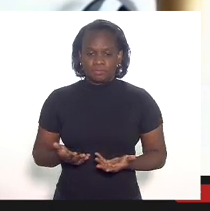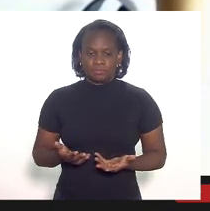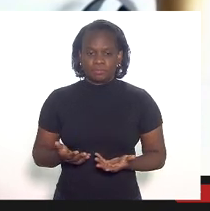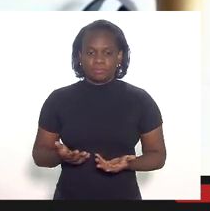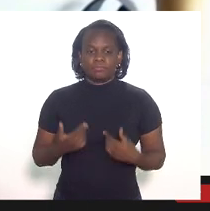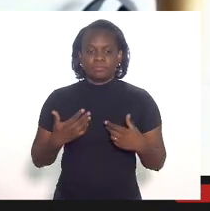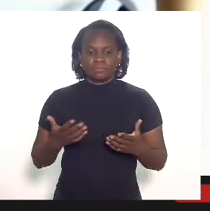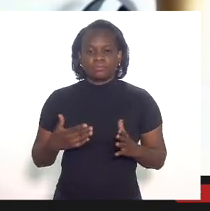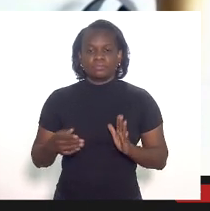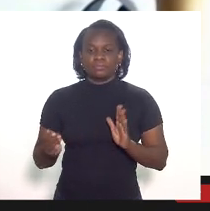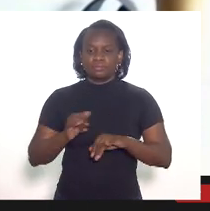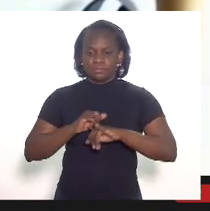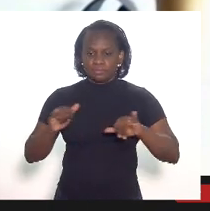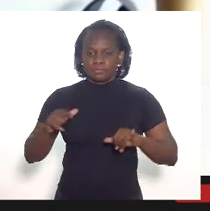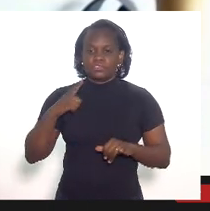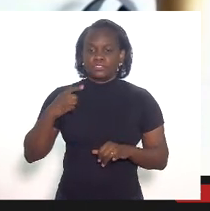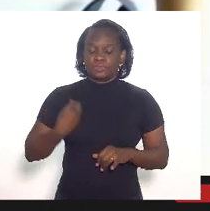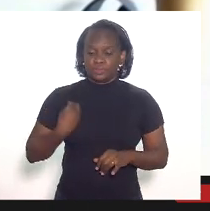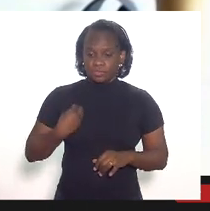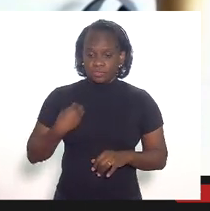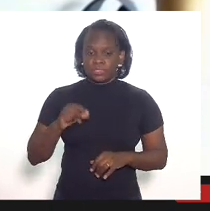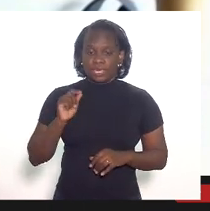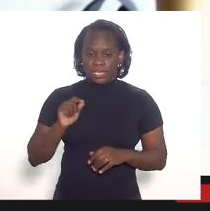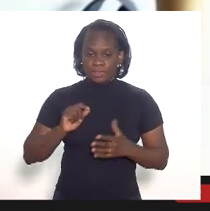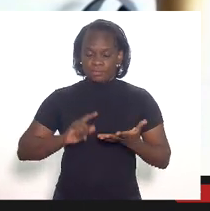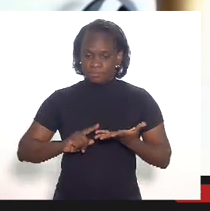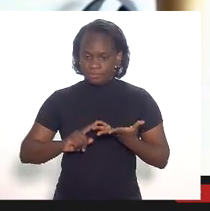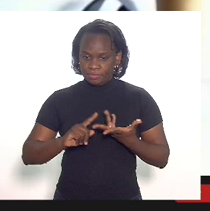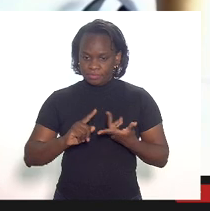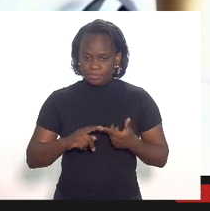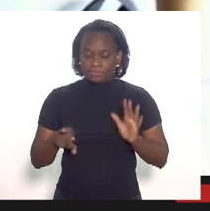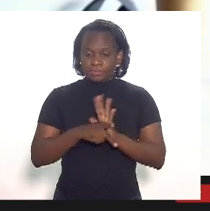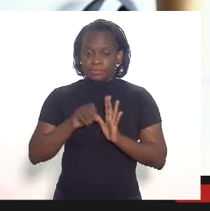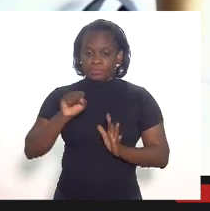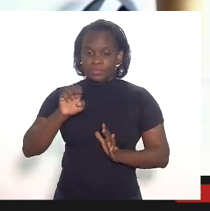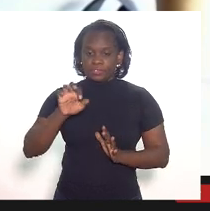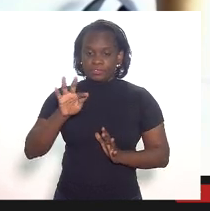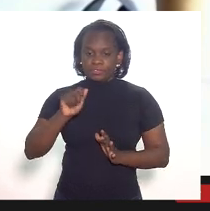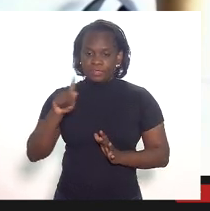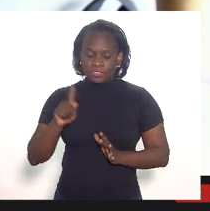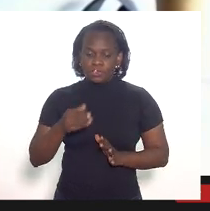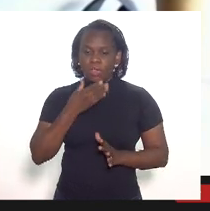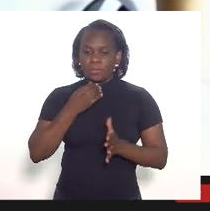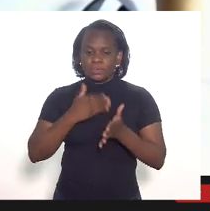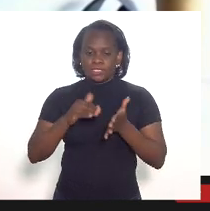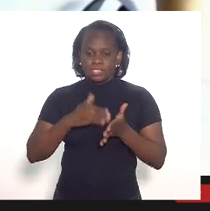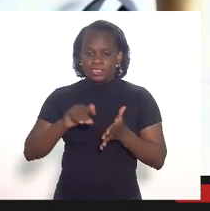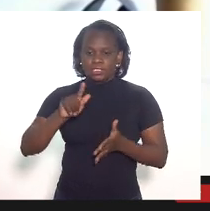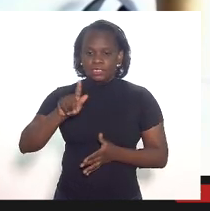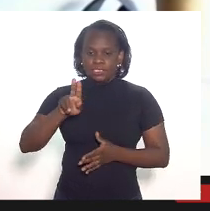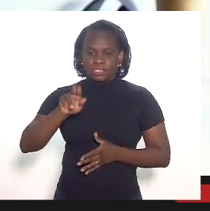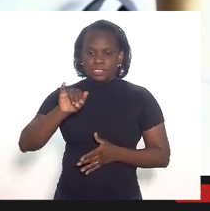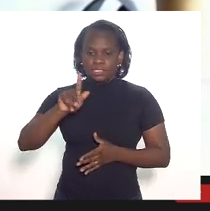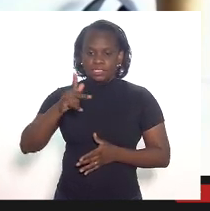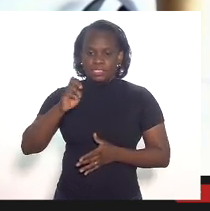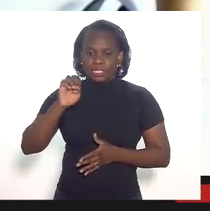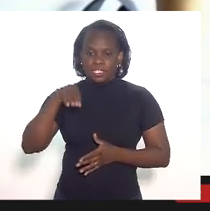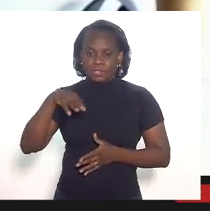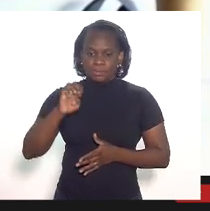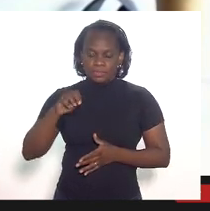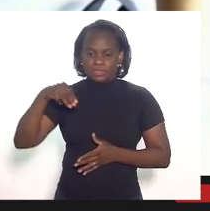queria registrar a presença pela Cefaz do secretário Dr. Guilherme Mercês,